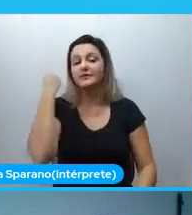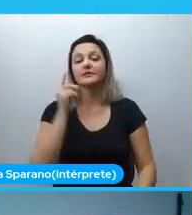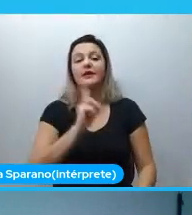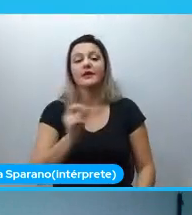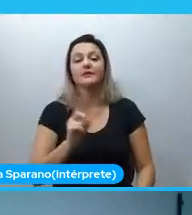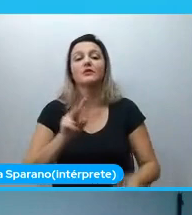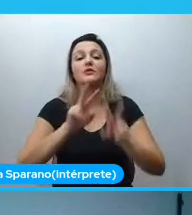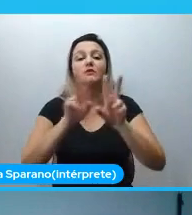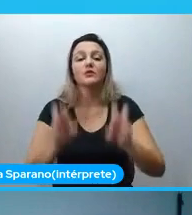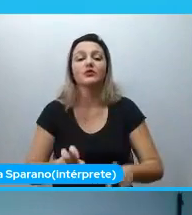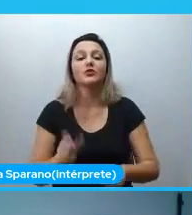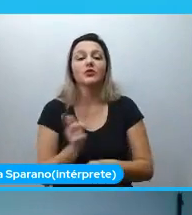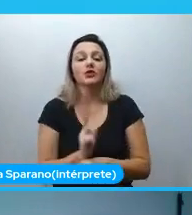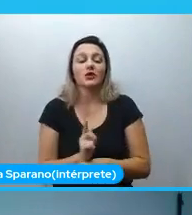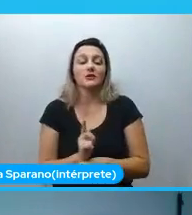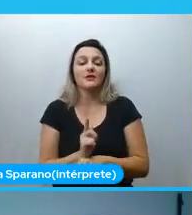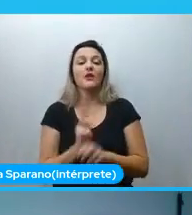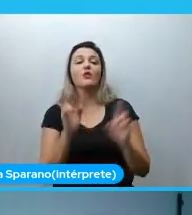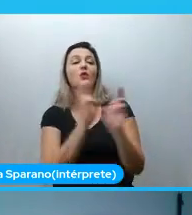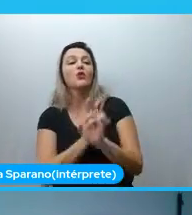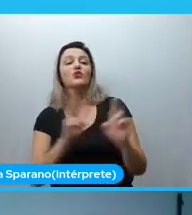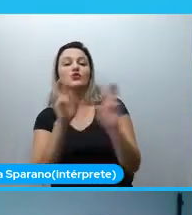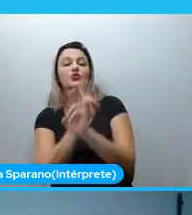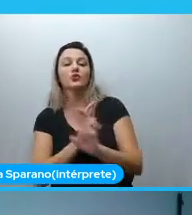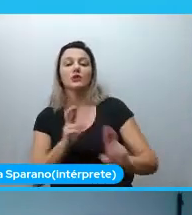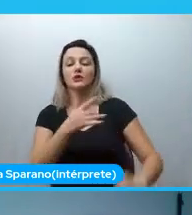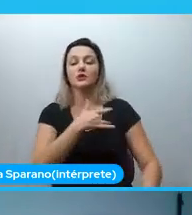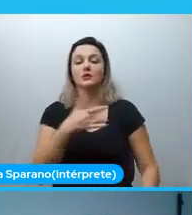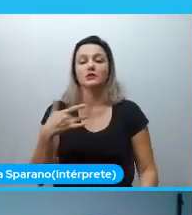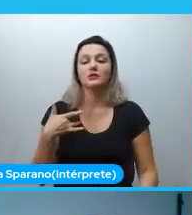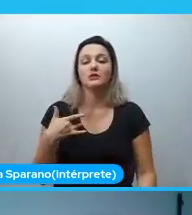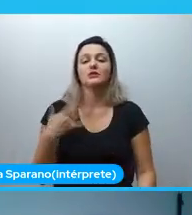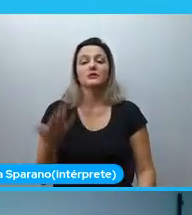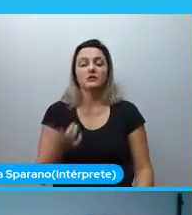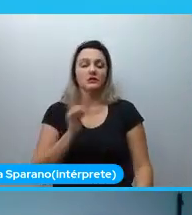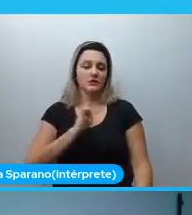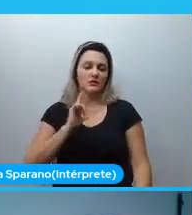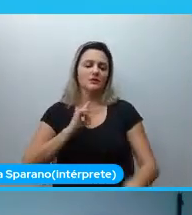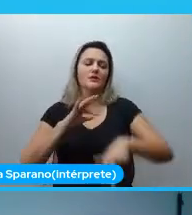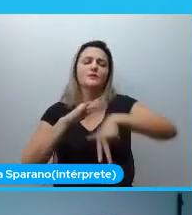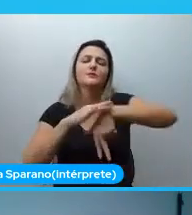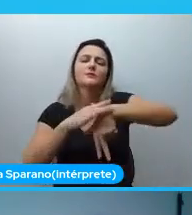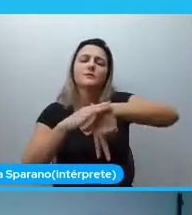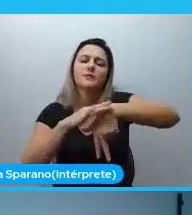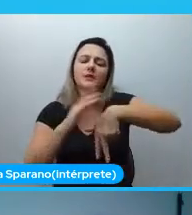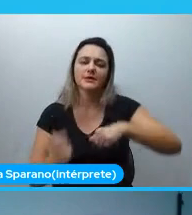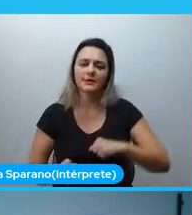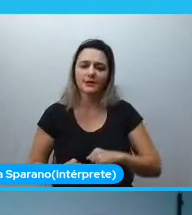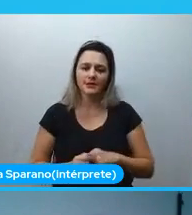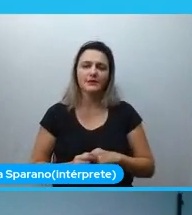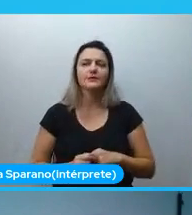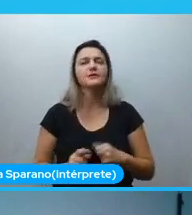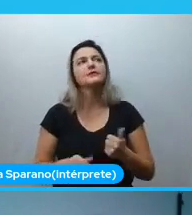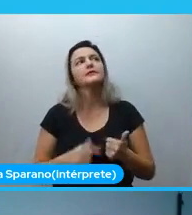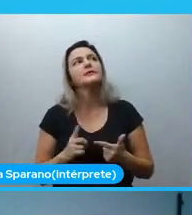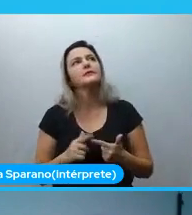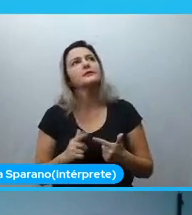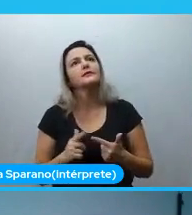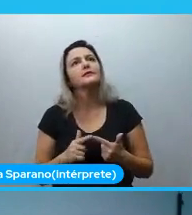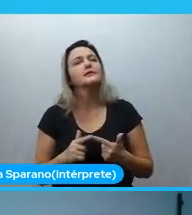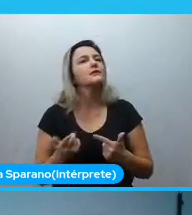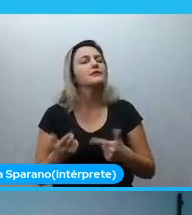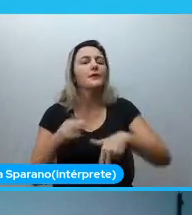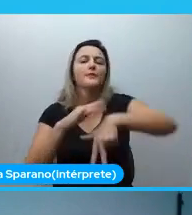a auditoria em saúde. A gente fala muito no paciente, a gente fala muito no que o